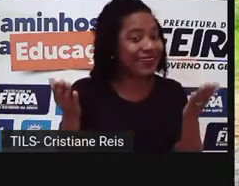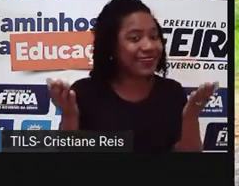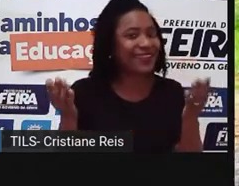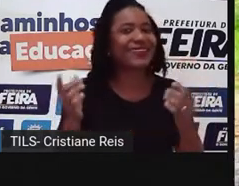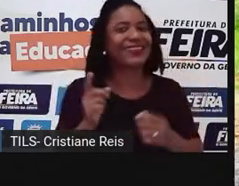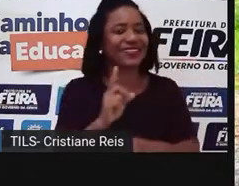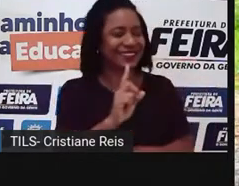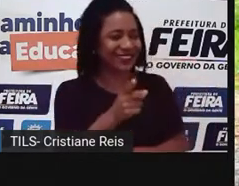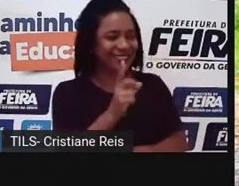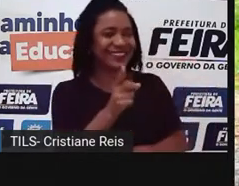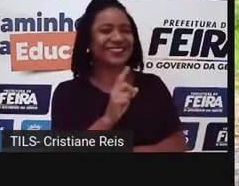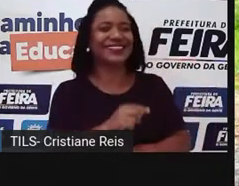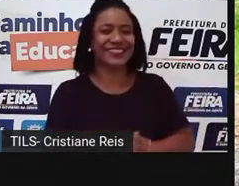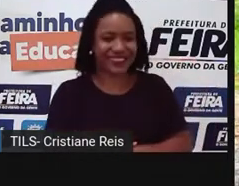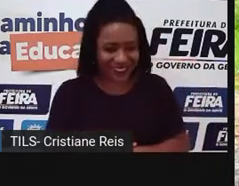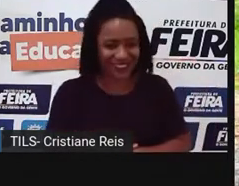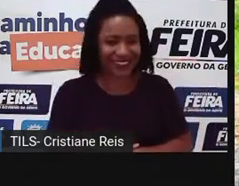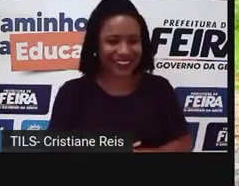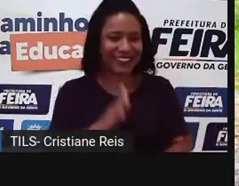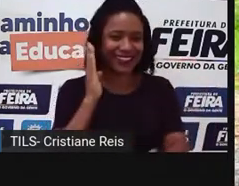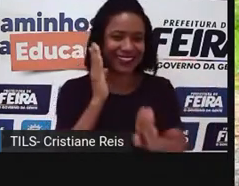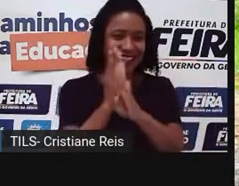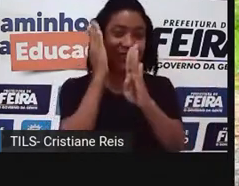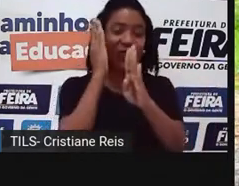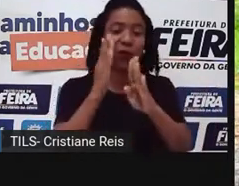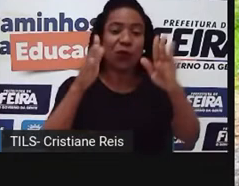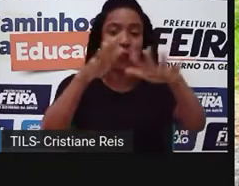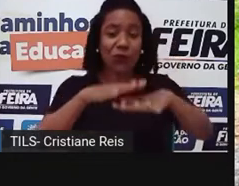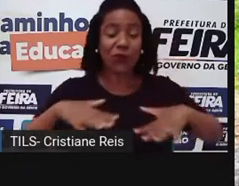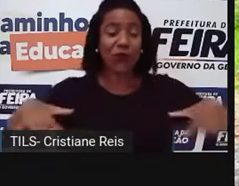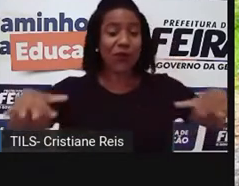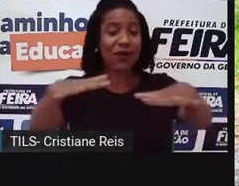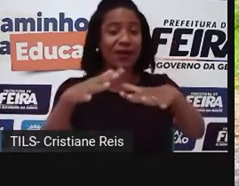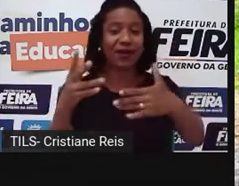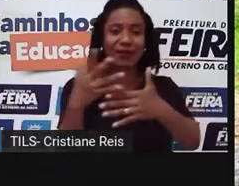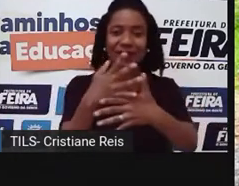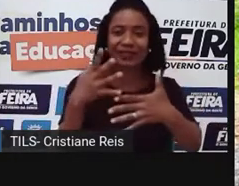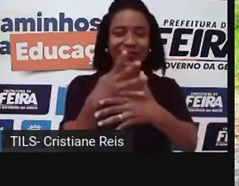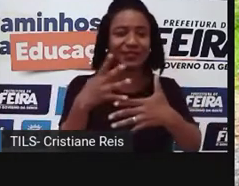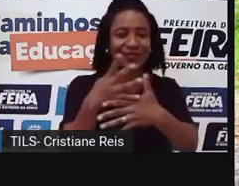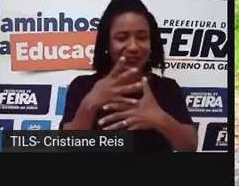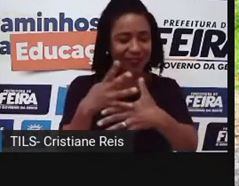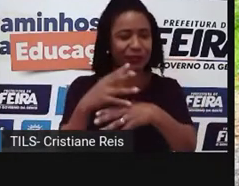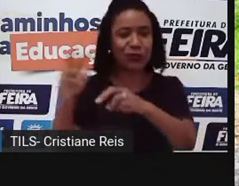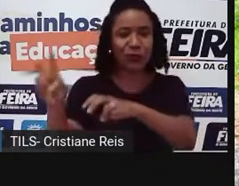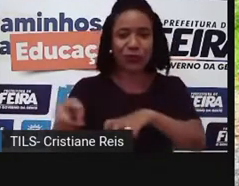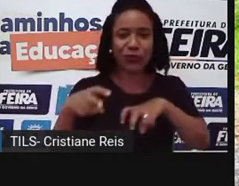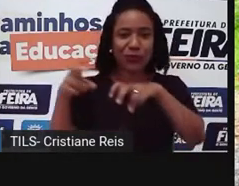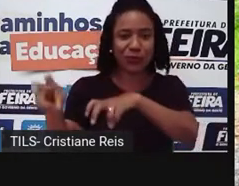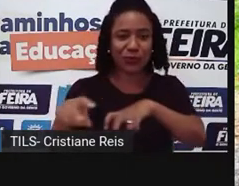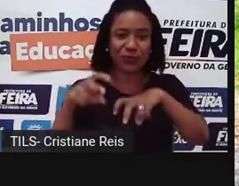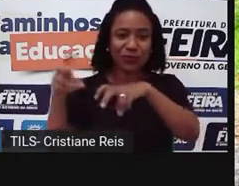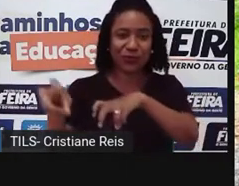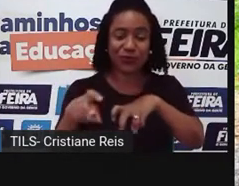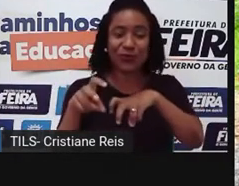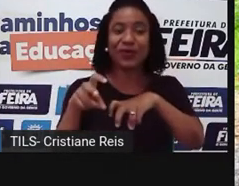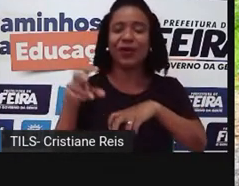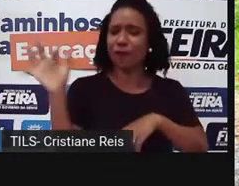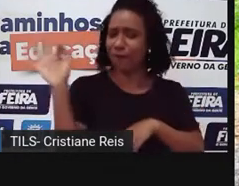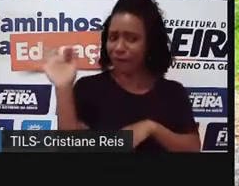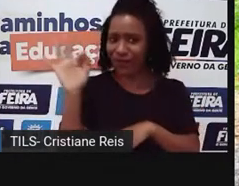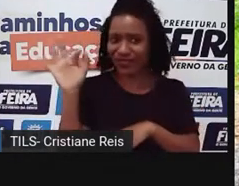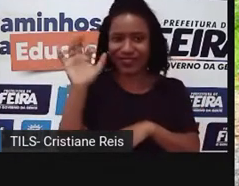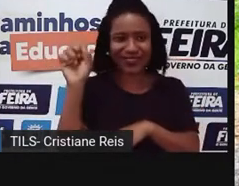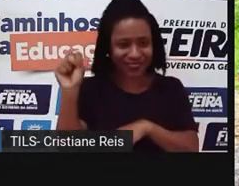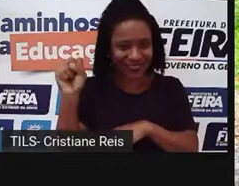Ah, estava sim. Vamos falar do campo, né? O campo e a cidade. E também vamos chamar a atenção um pouquinho para o